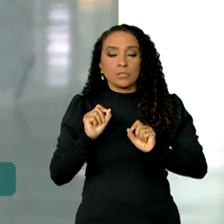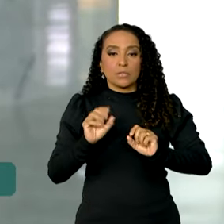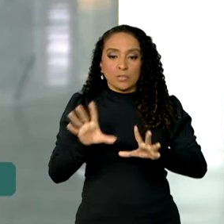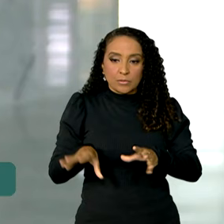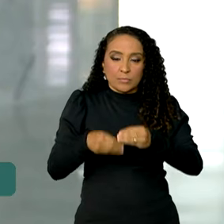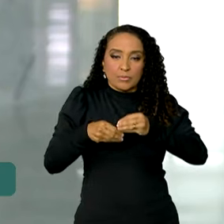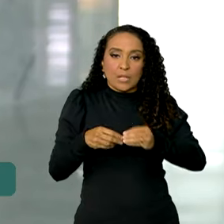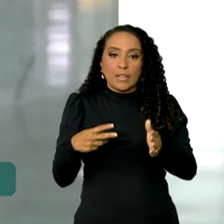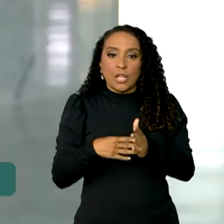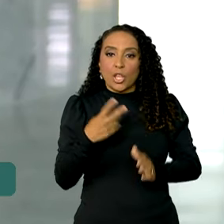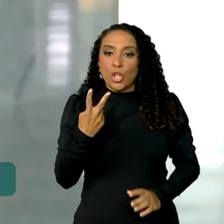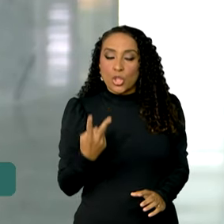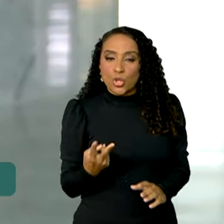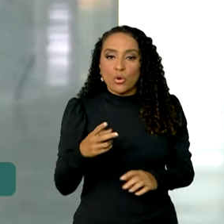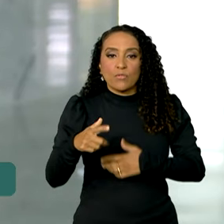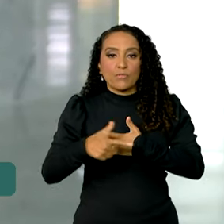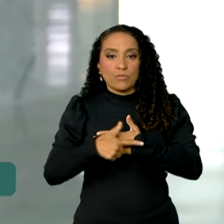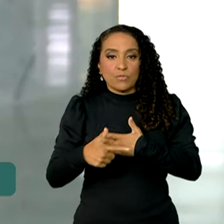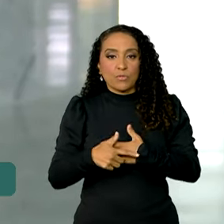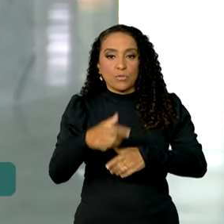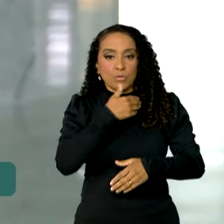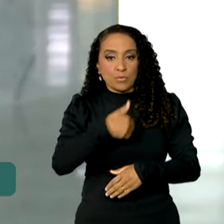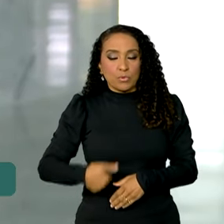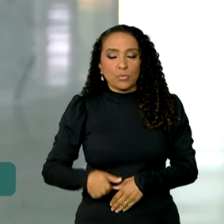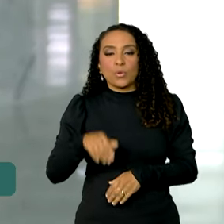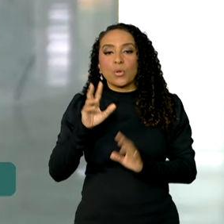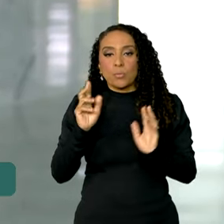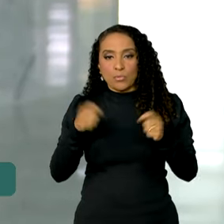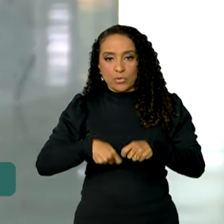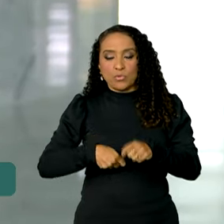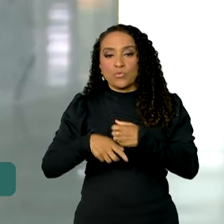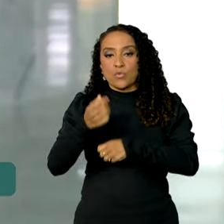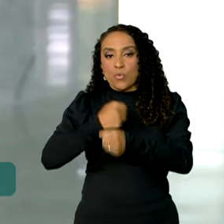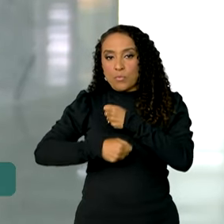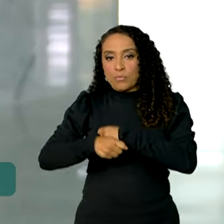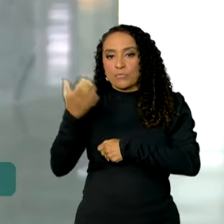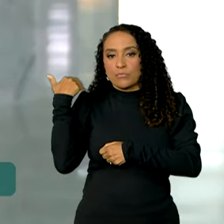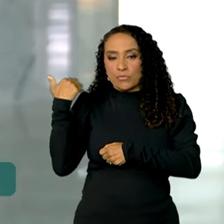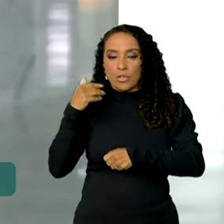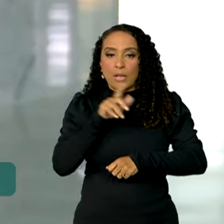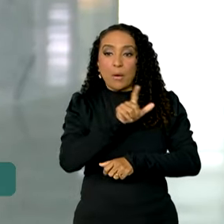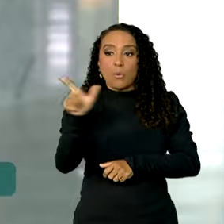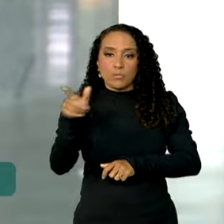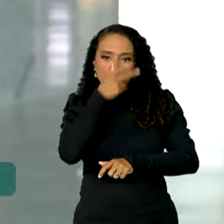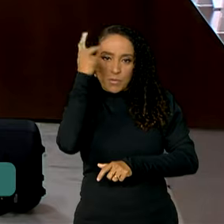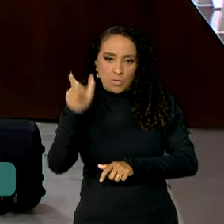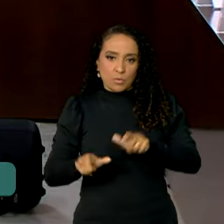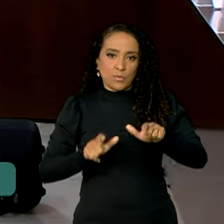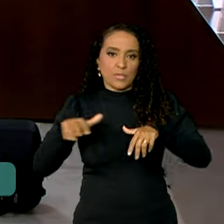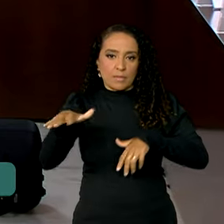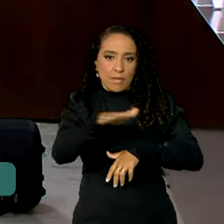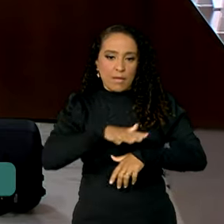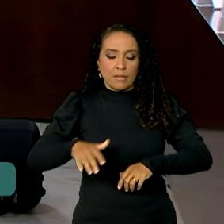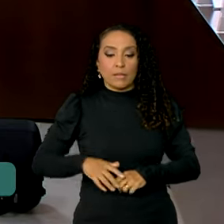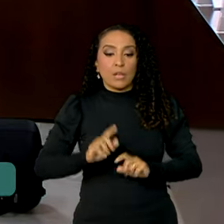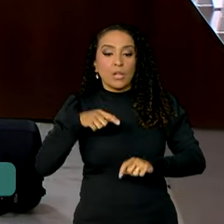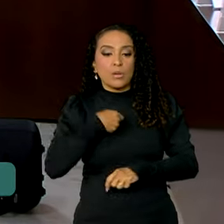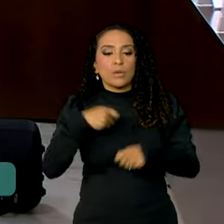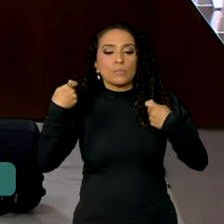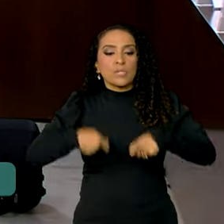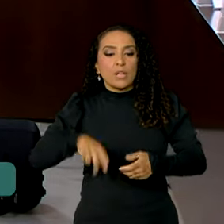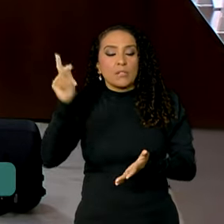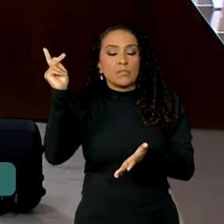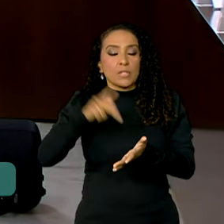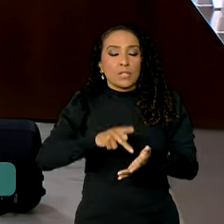acumular até dois cargos públicos, como já era permitido a outros trabalhadores da área. A gente precisava, de